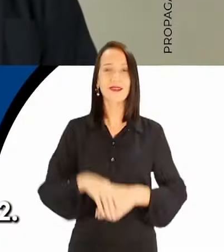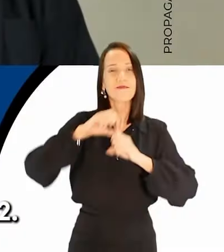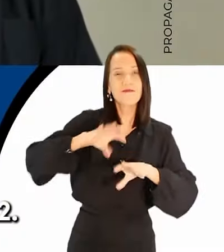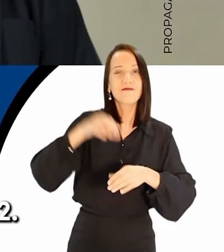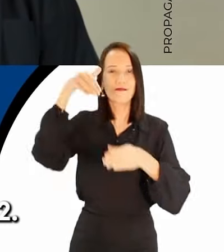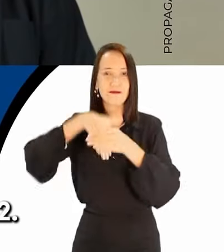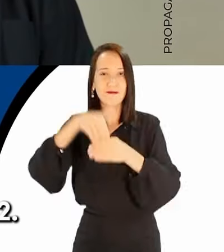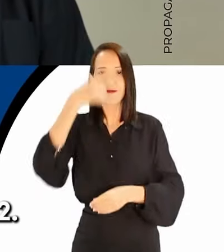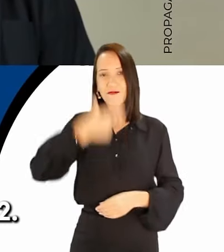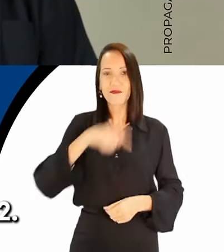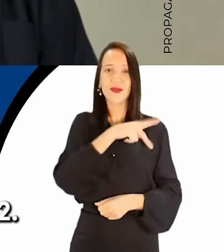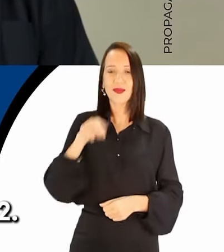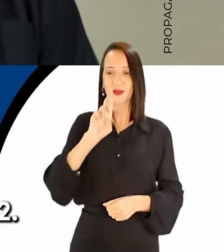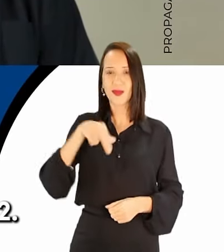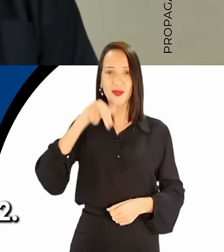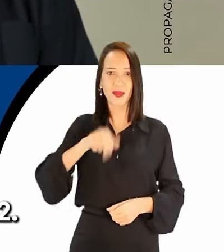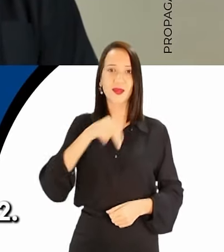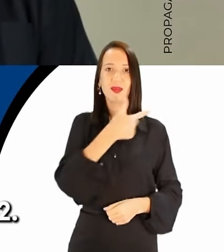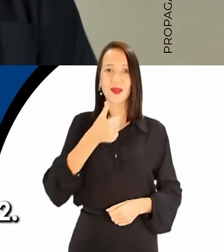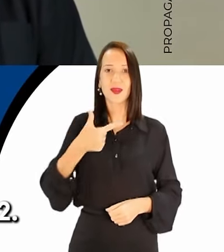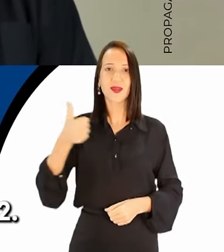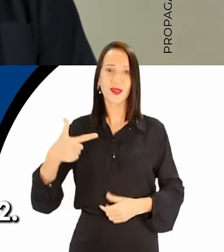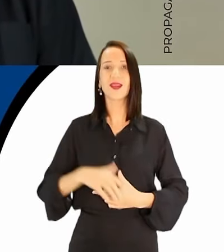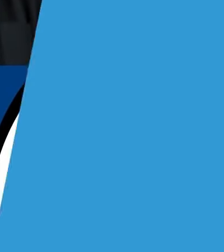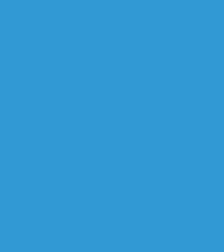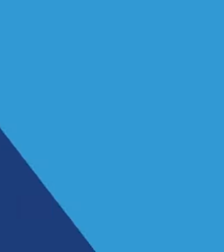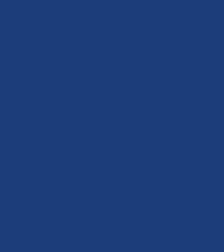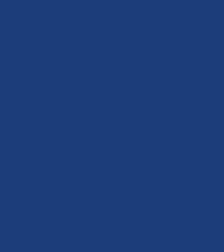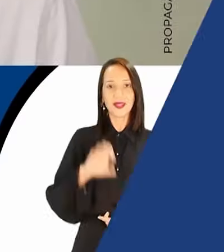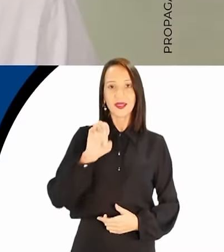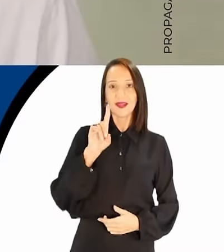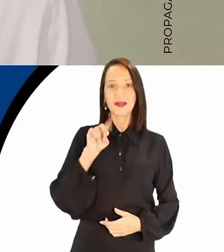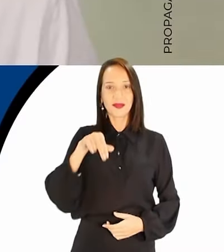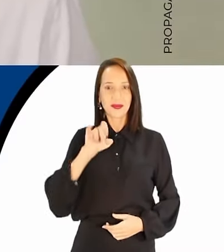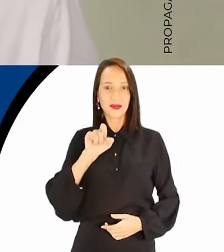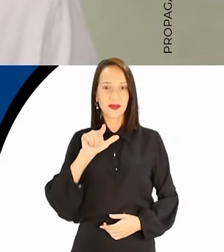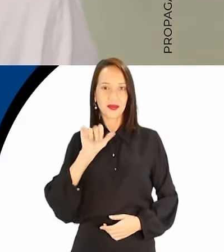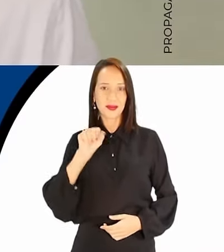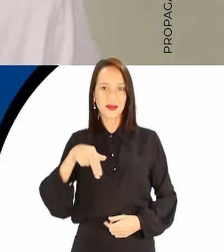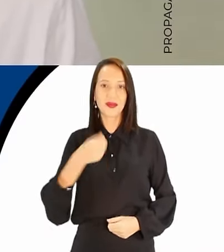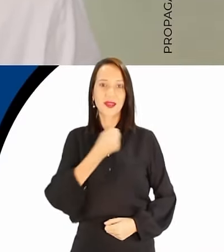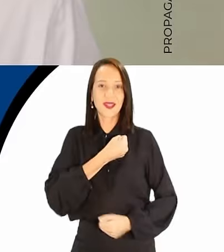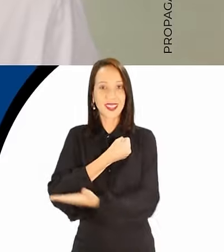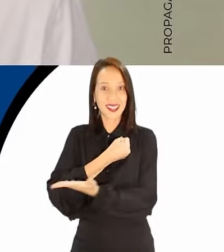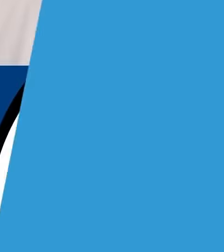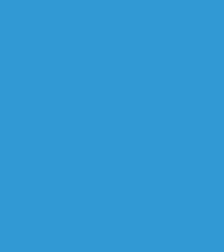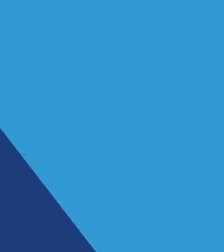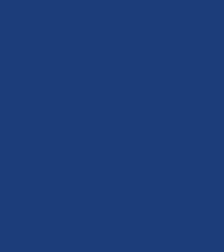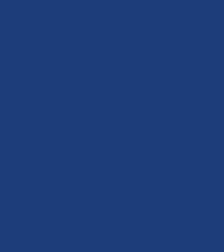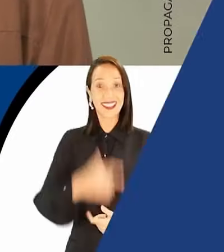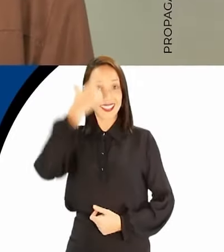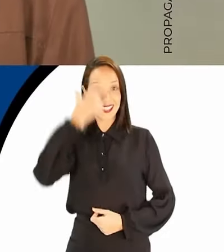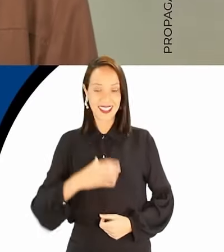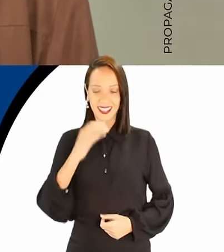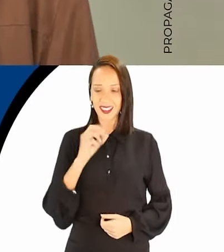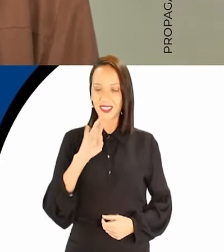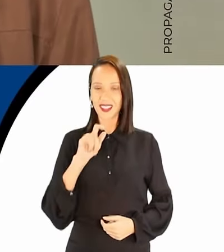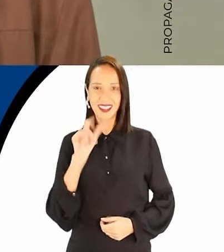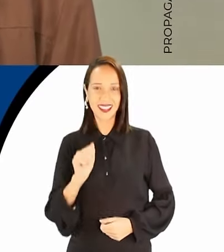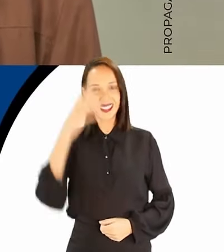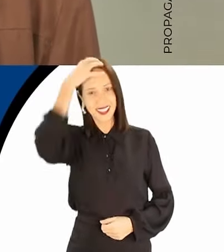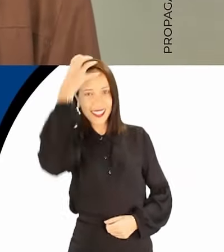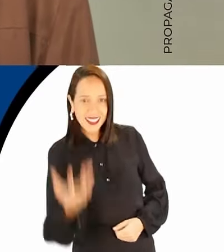Pela Educação, vote professor Ronangular, 12, 2, 0, 12. Ednelson Pacheco, 12, 9, 9, 9. Eu sou Coringa